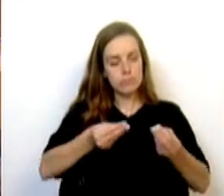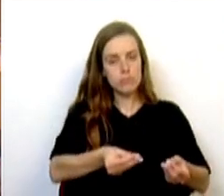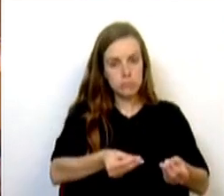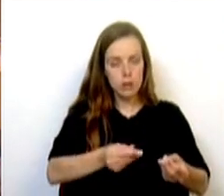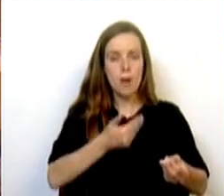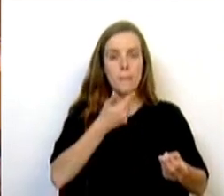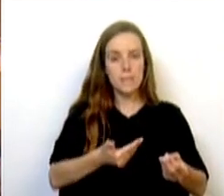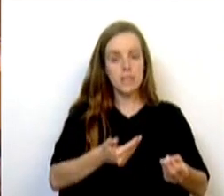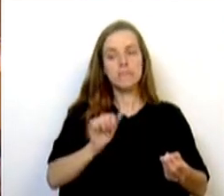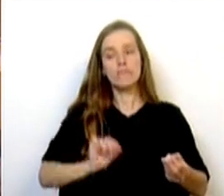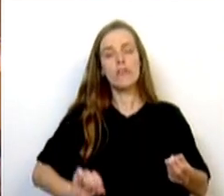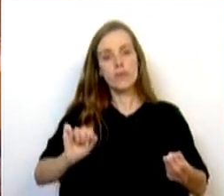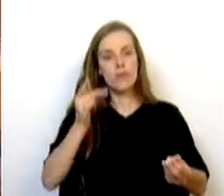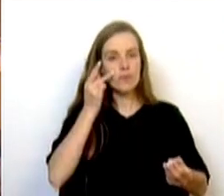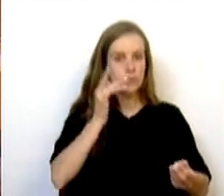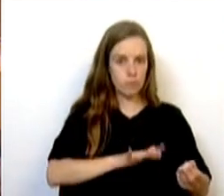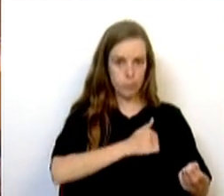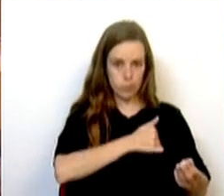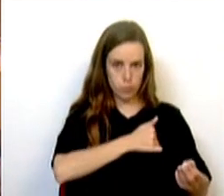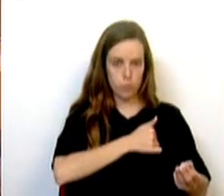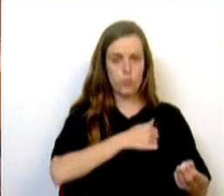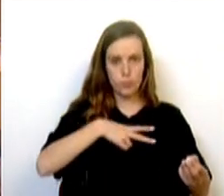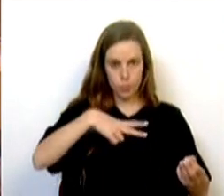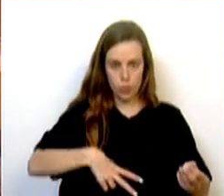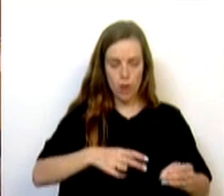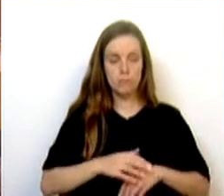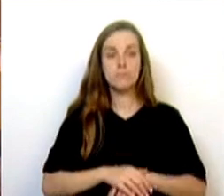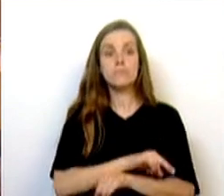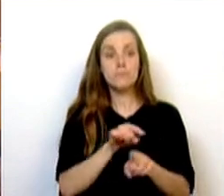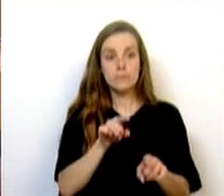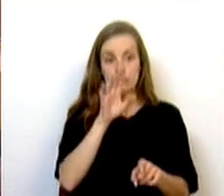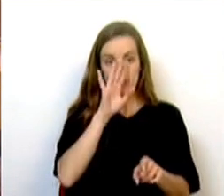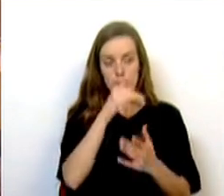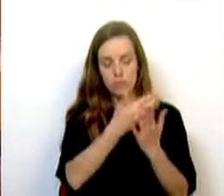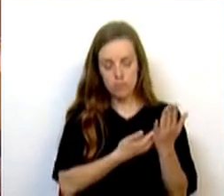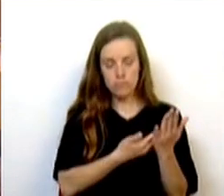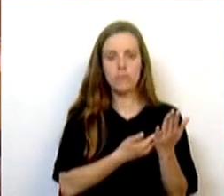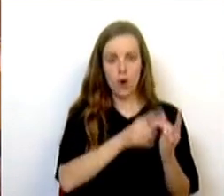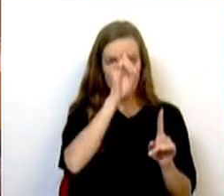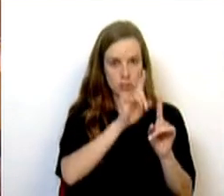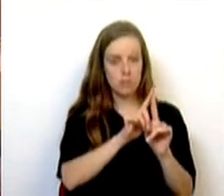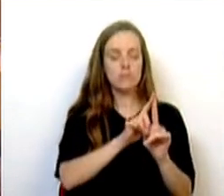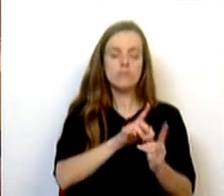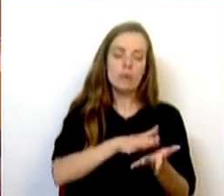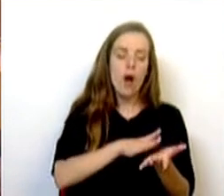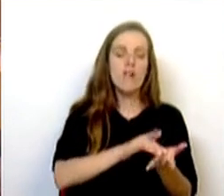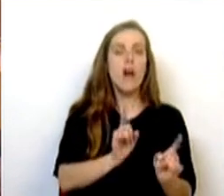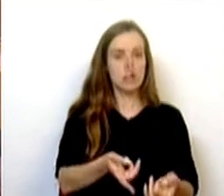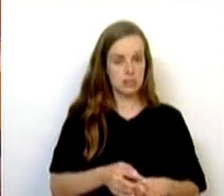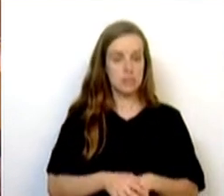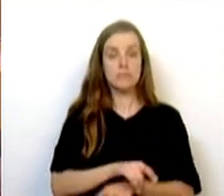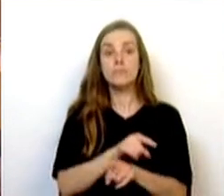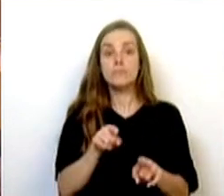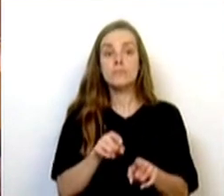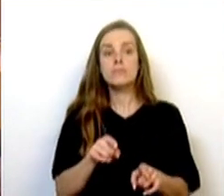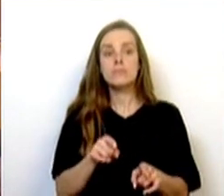pedido de naturalização, desde que não existam dúvidas sobre a verificação dos requisitos que esse documento se destinava a comprovar. Entende-se assim